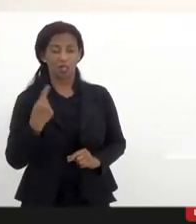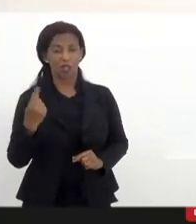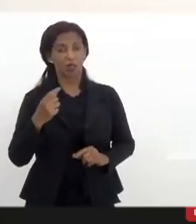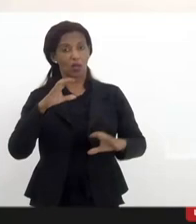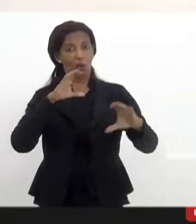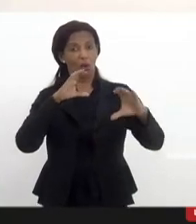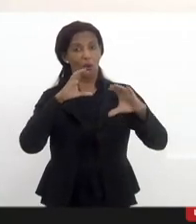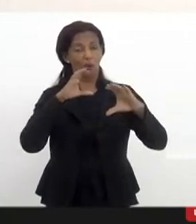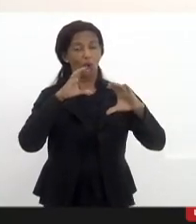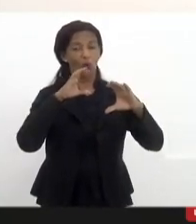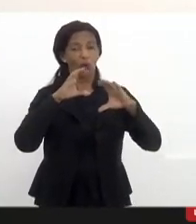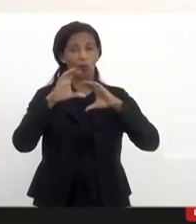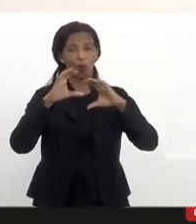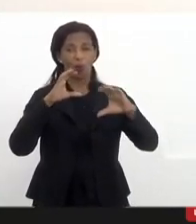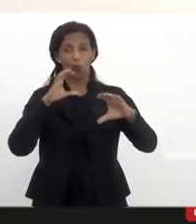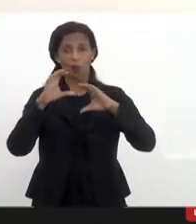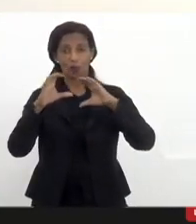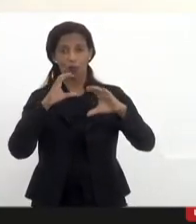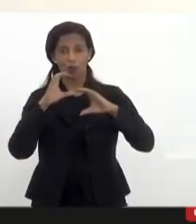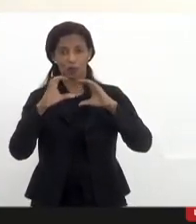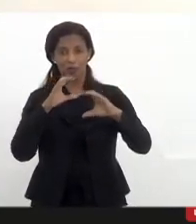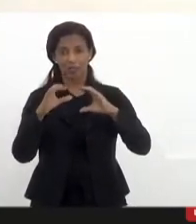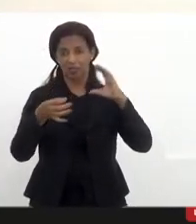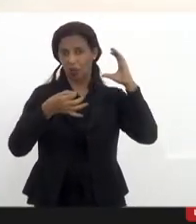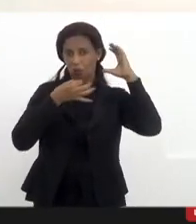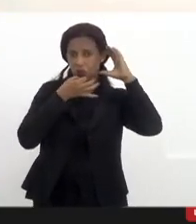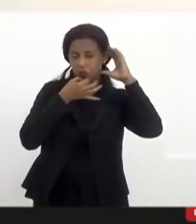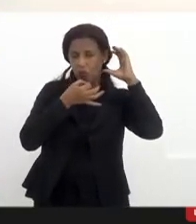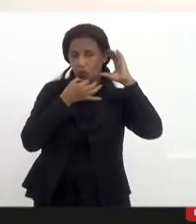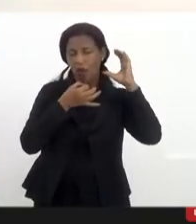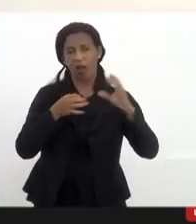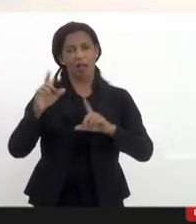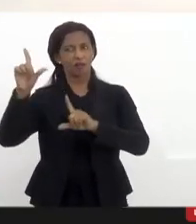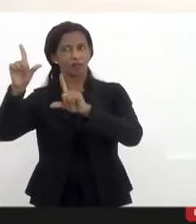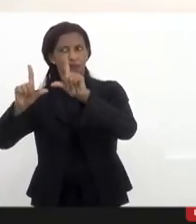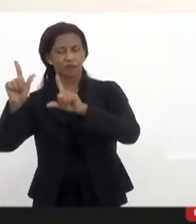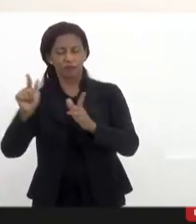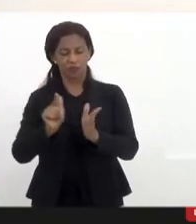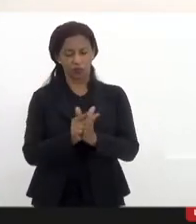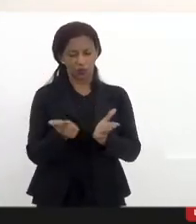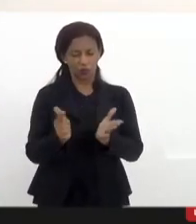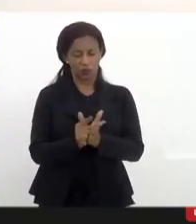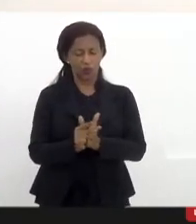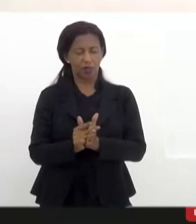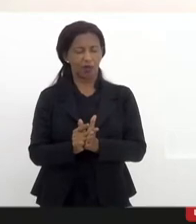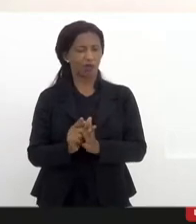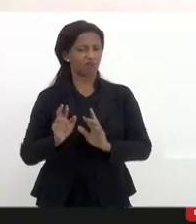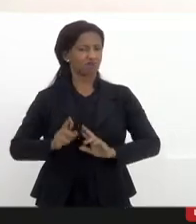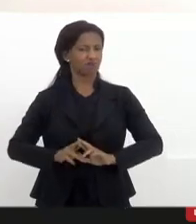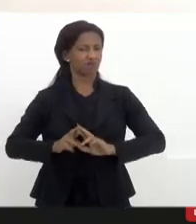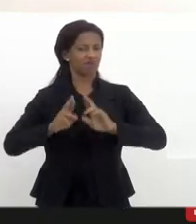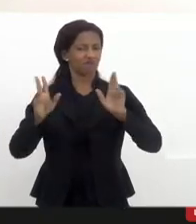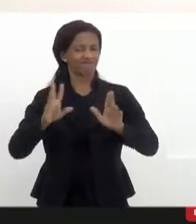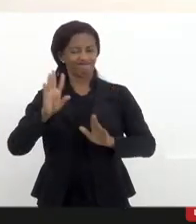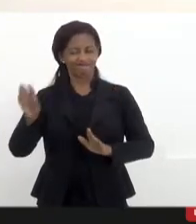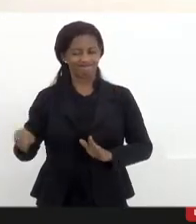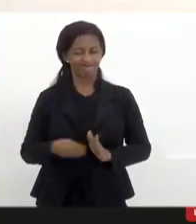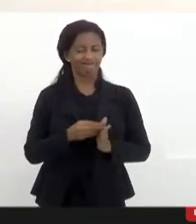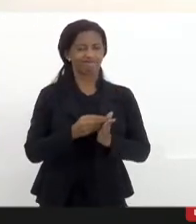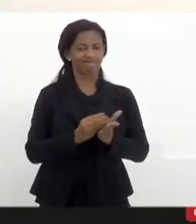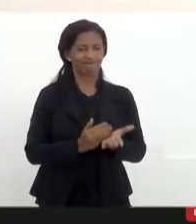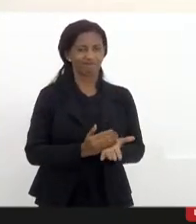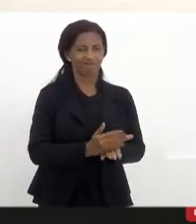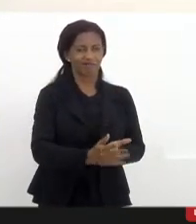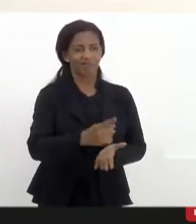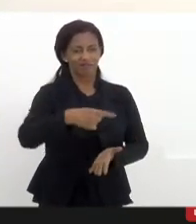comunitária, seja rádio, seja TV, seja jornal, é justamente de construir a narrativa a partir daqueles que